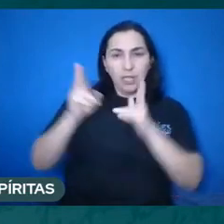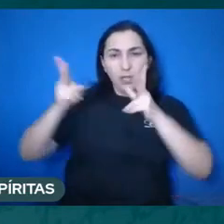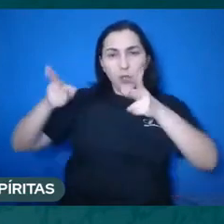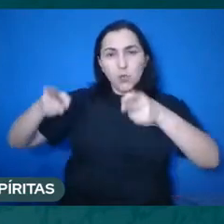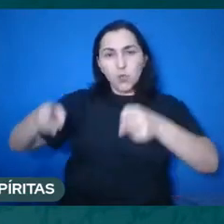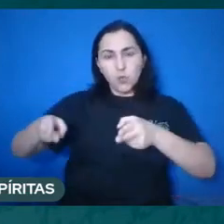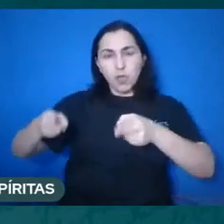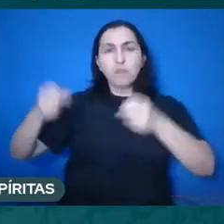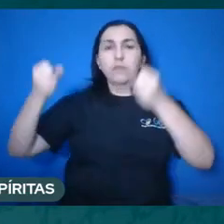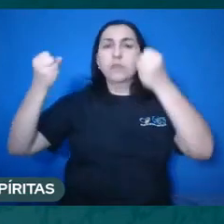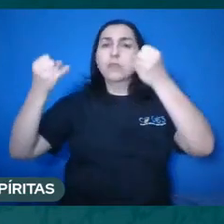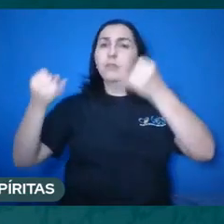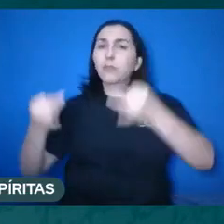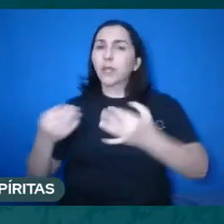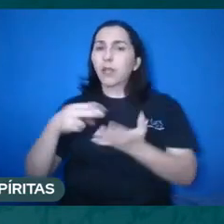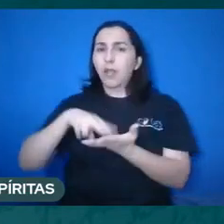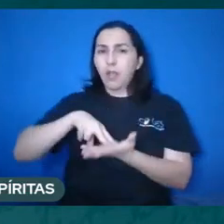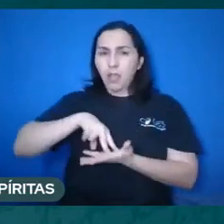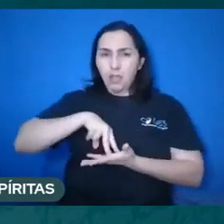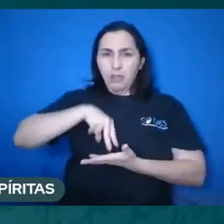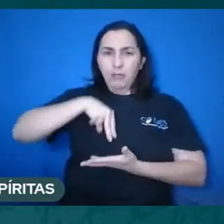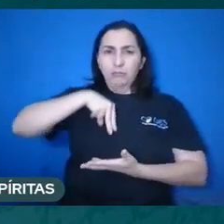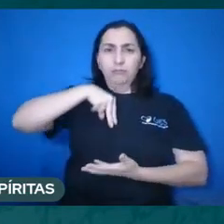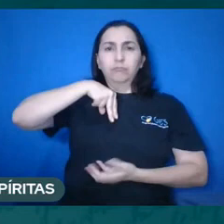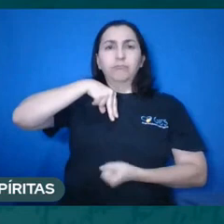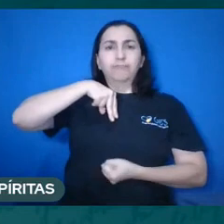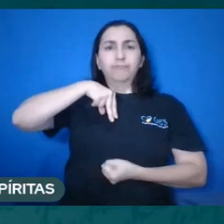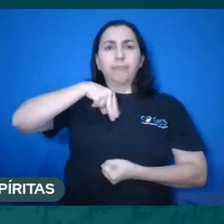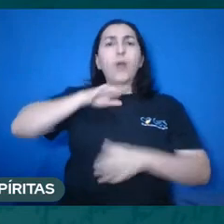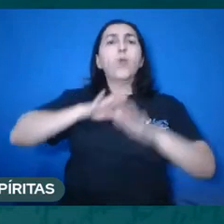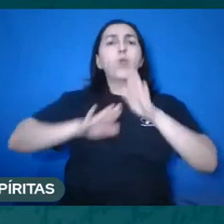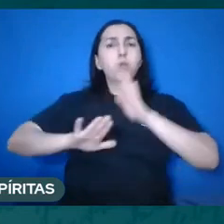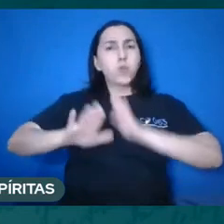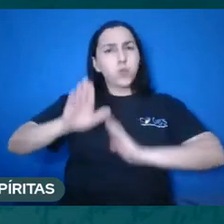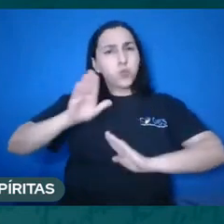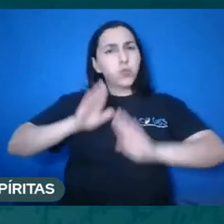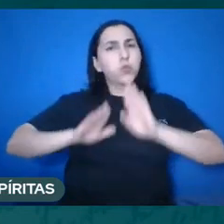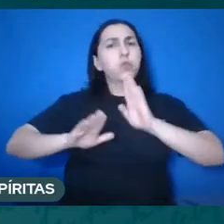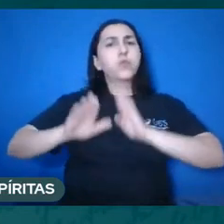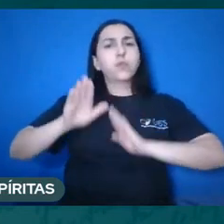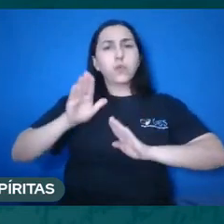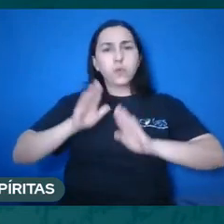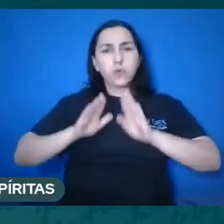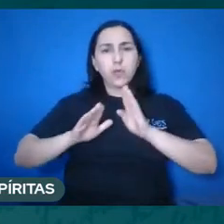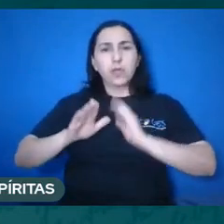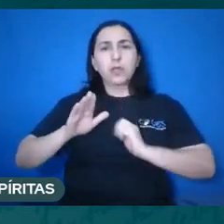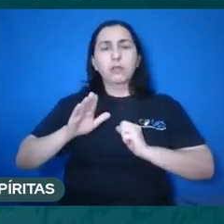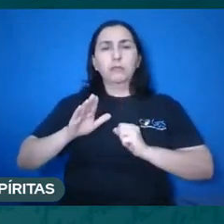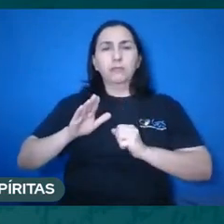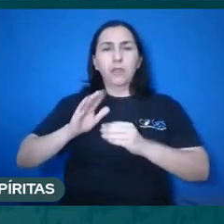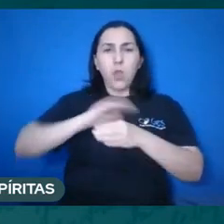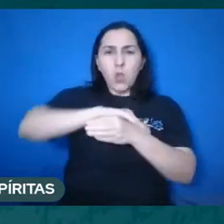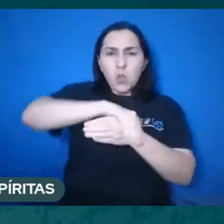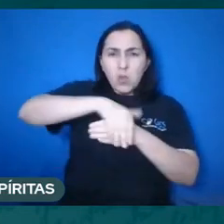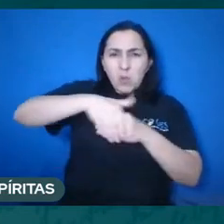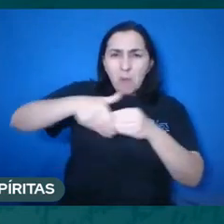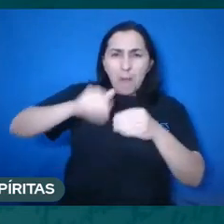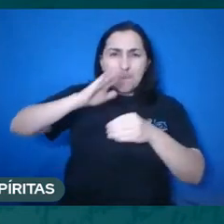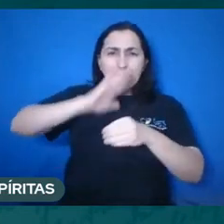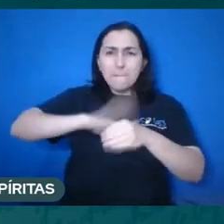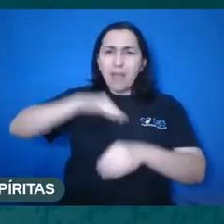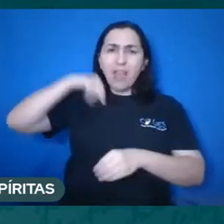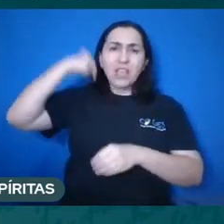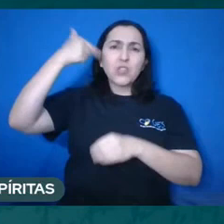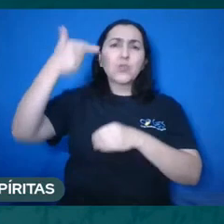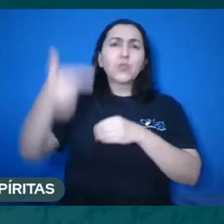cuidado com a alma, né? A olhar além das coisas que são materiais.